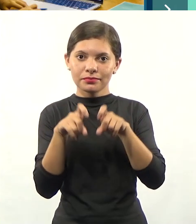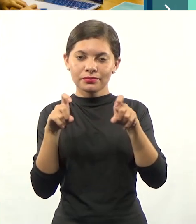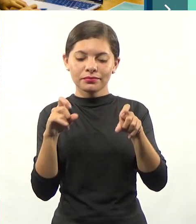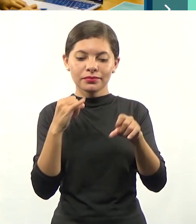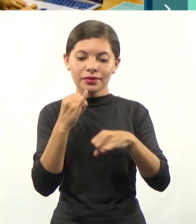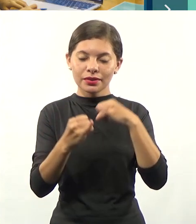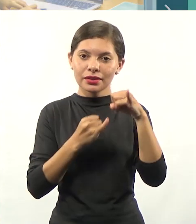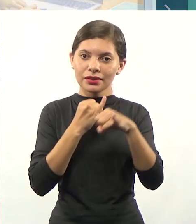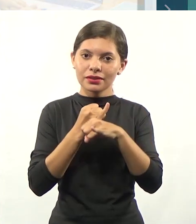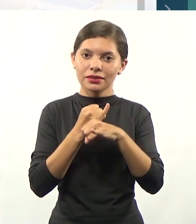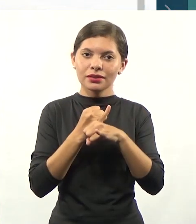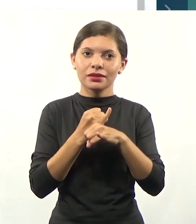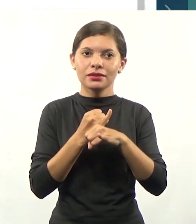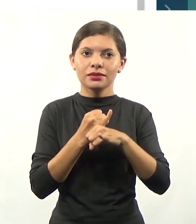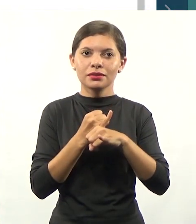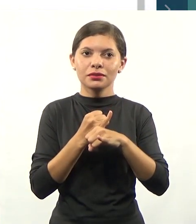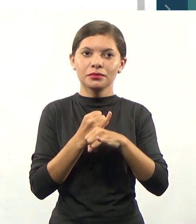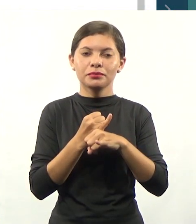do...